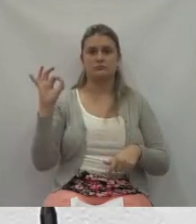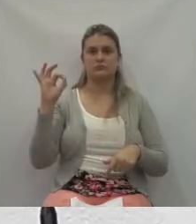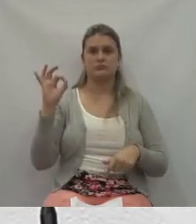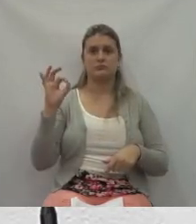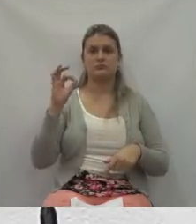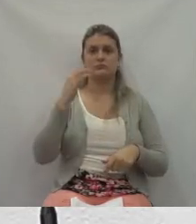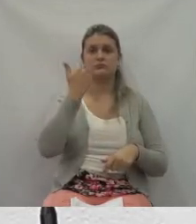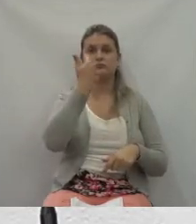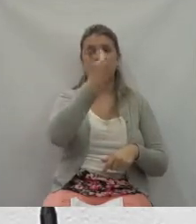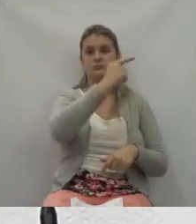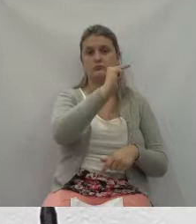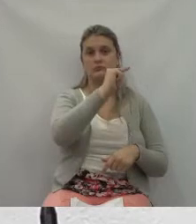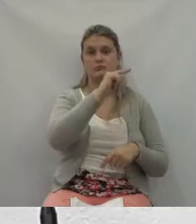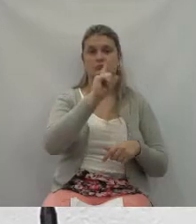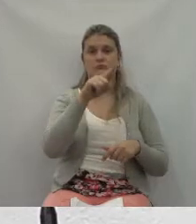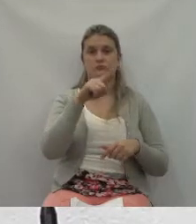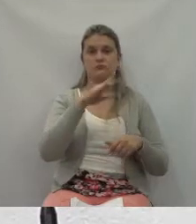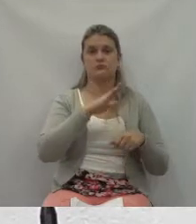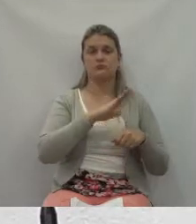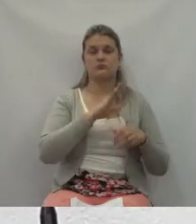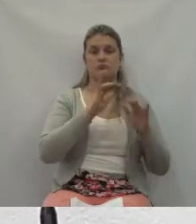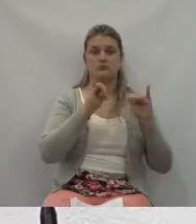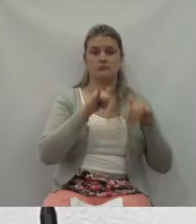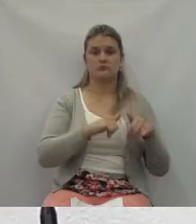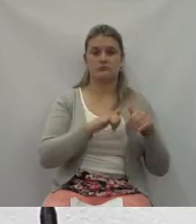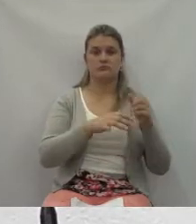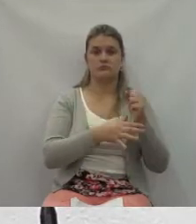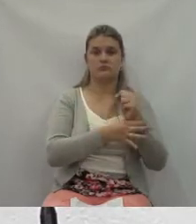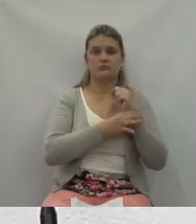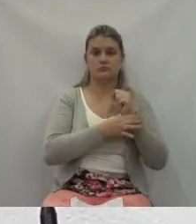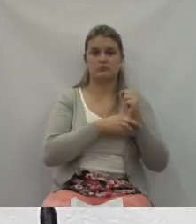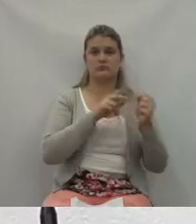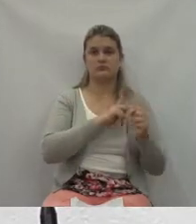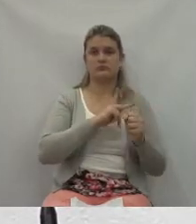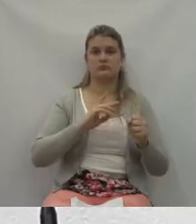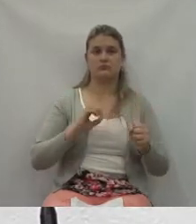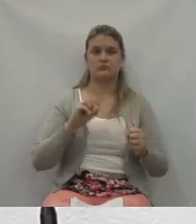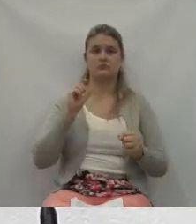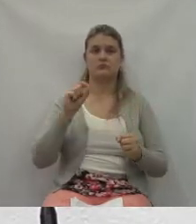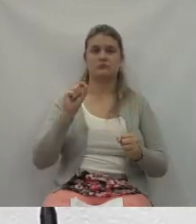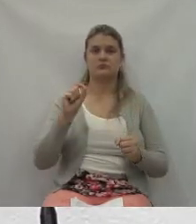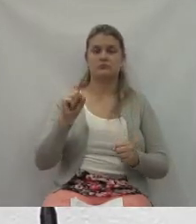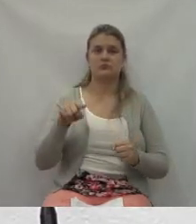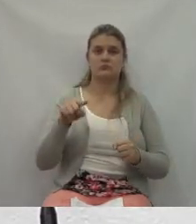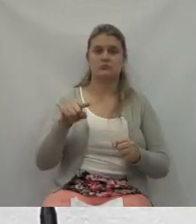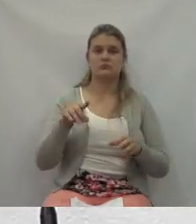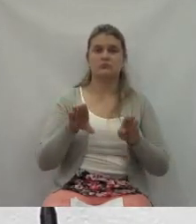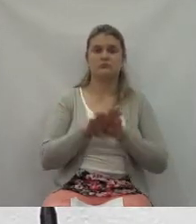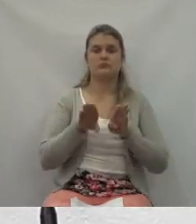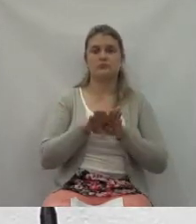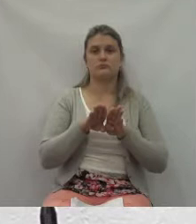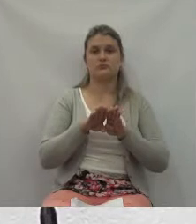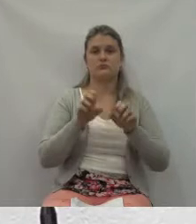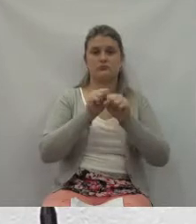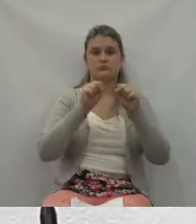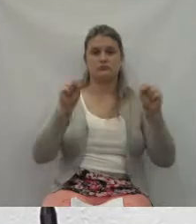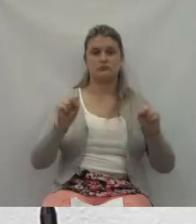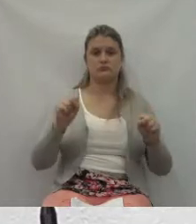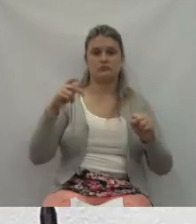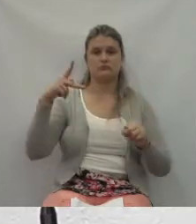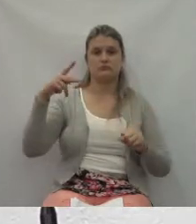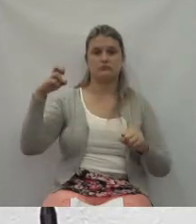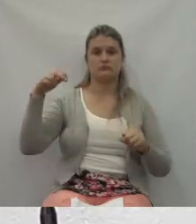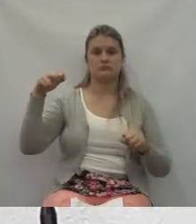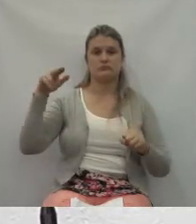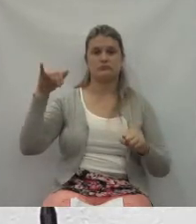final do sistema de segurança pública, que é o sistema penitenciário e, talvez, 10%, talvez